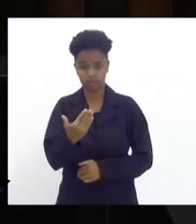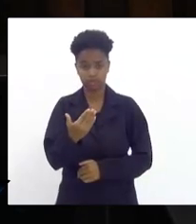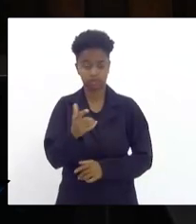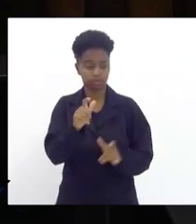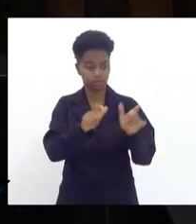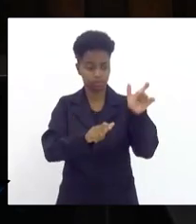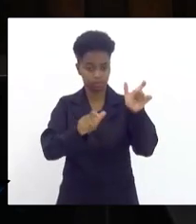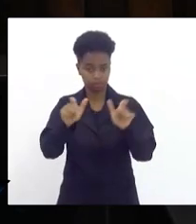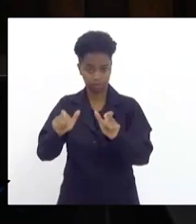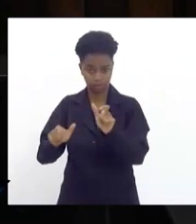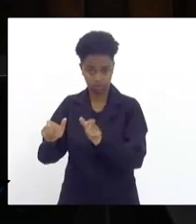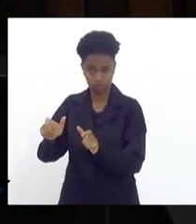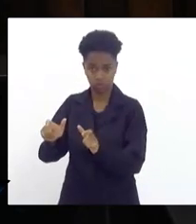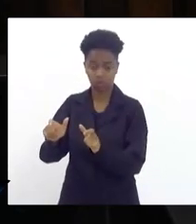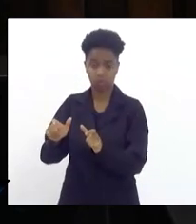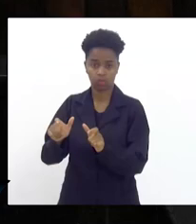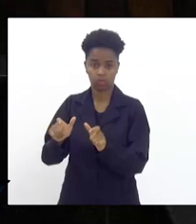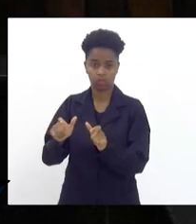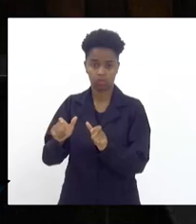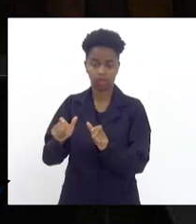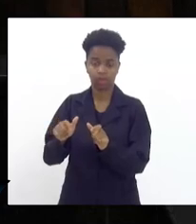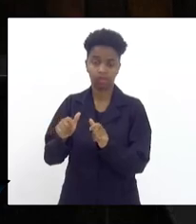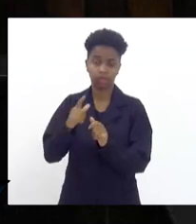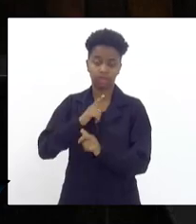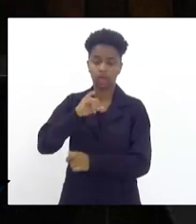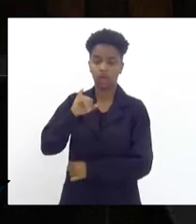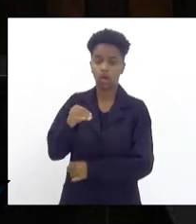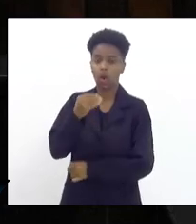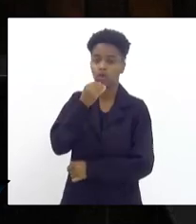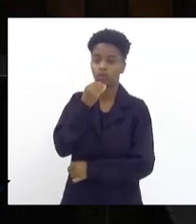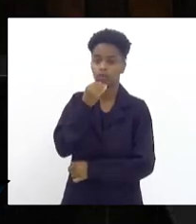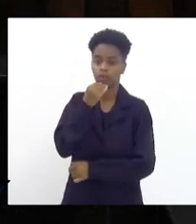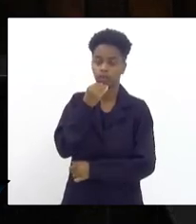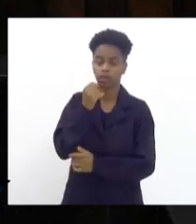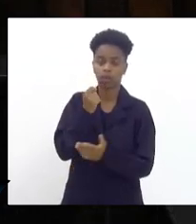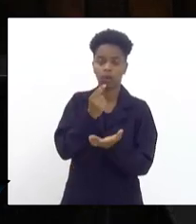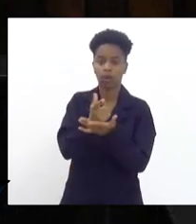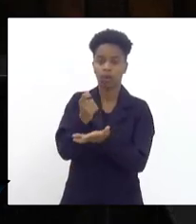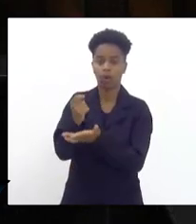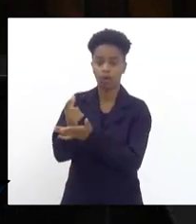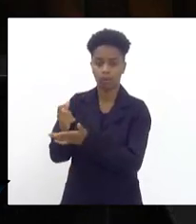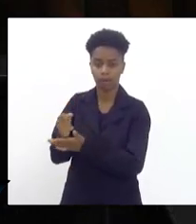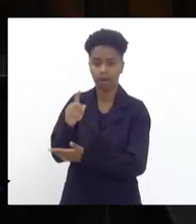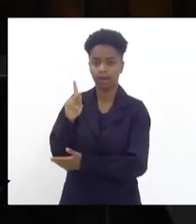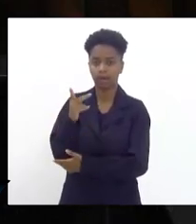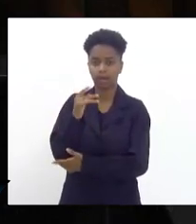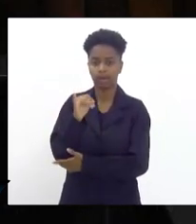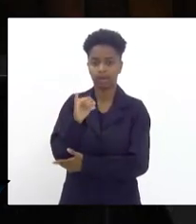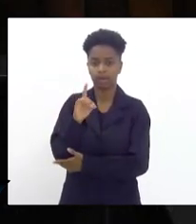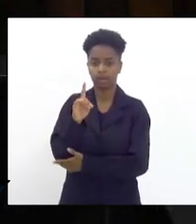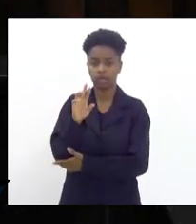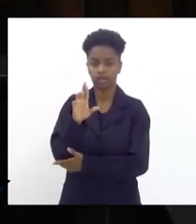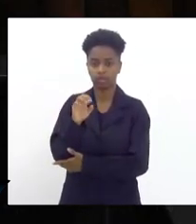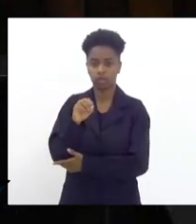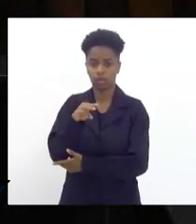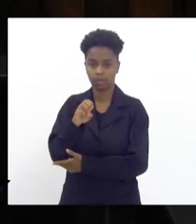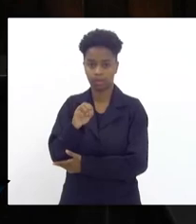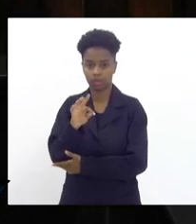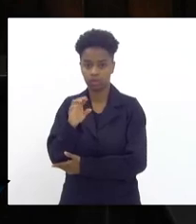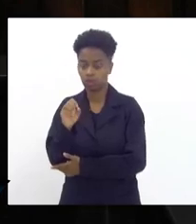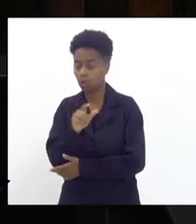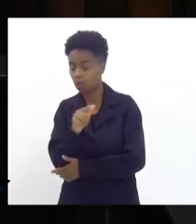usuário possa ter a oportunidade de comprar o hidrômetro de terceiros hoje